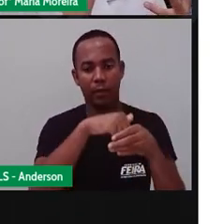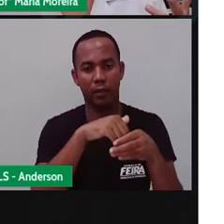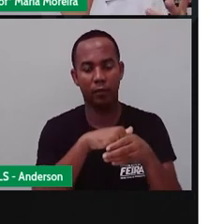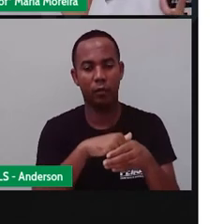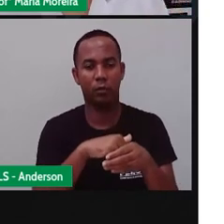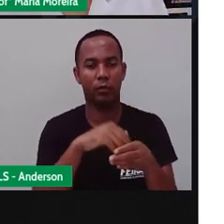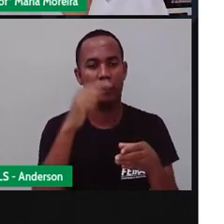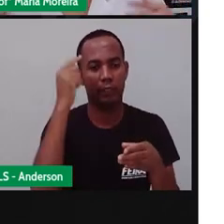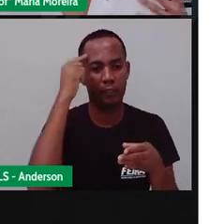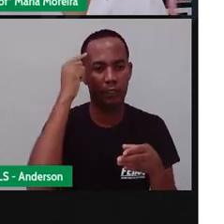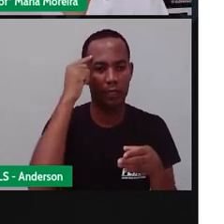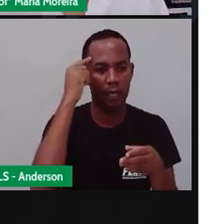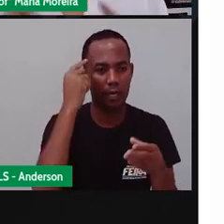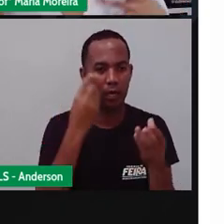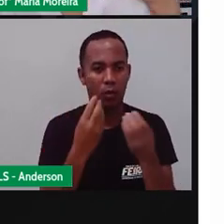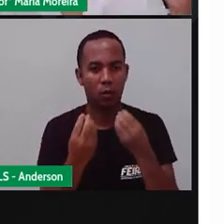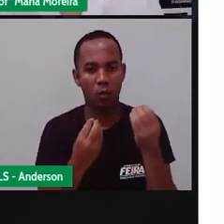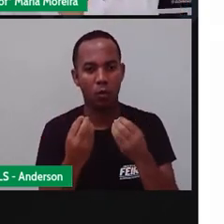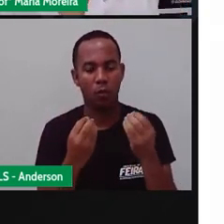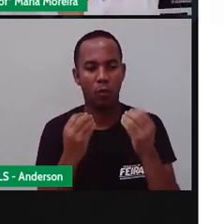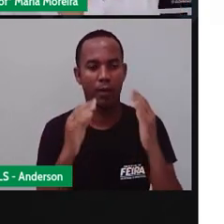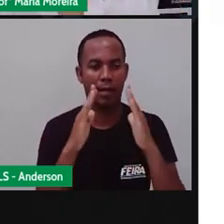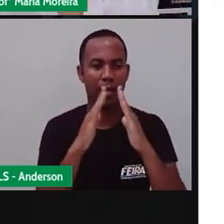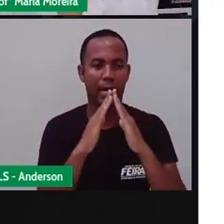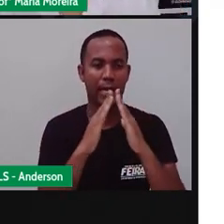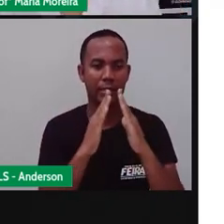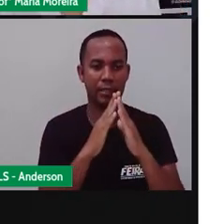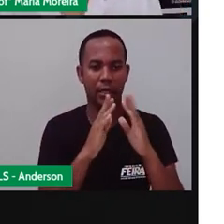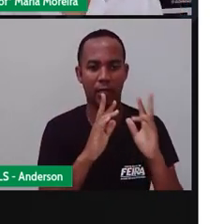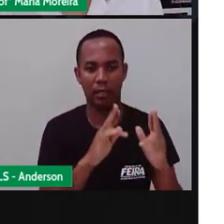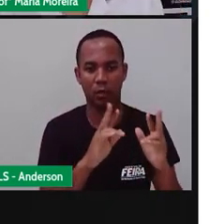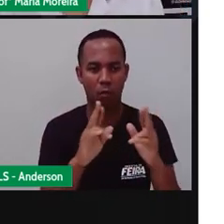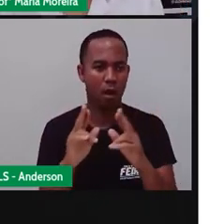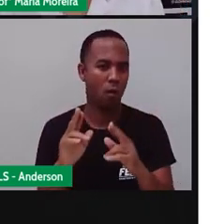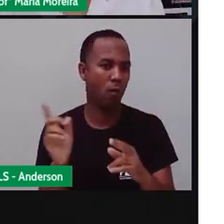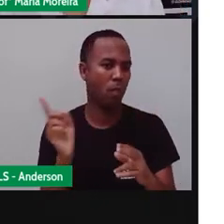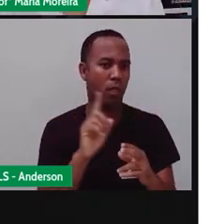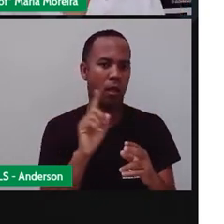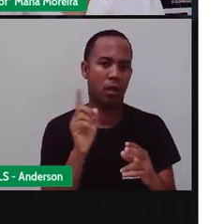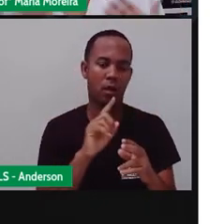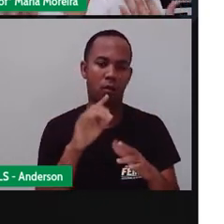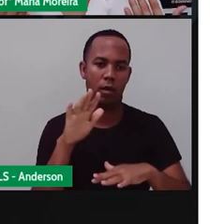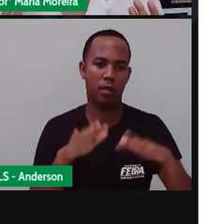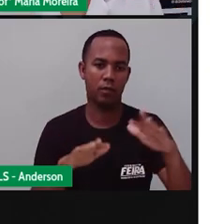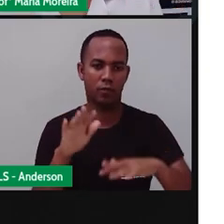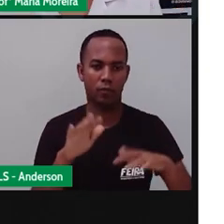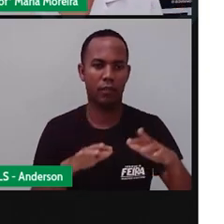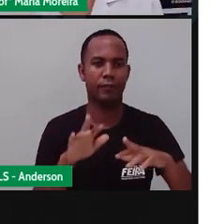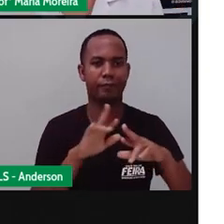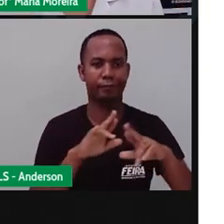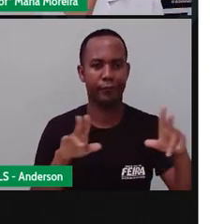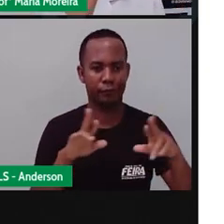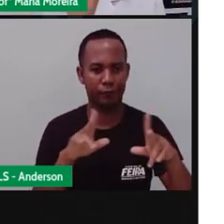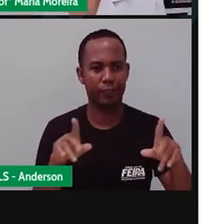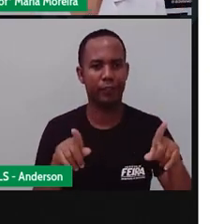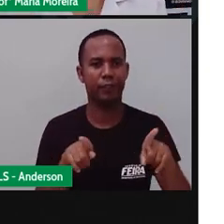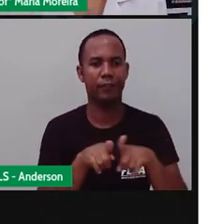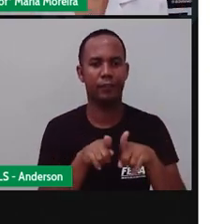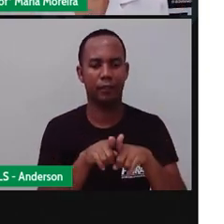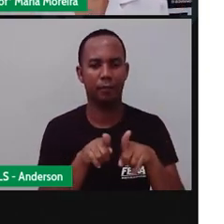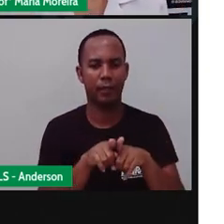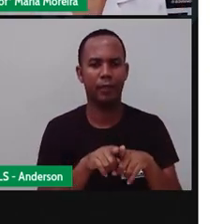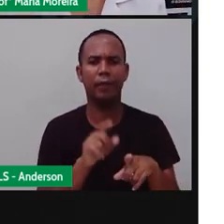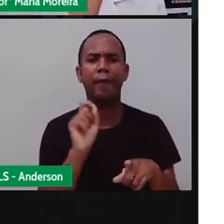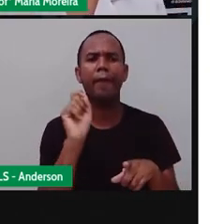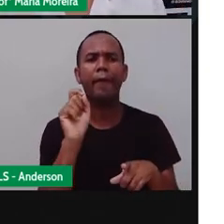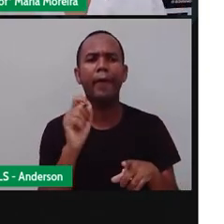de que os indígenas, as casas são todas iguais, não. Isso aí vai depender de quê? Ó, de quem